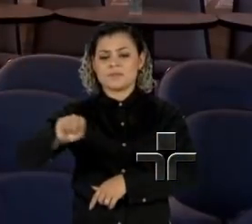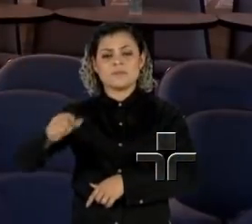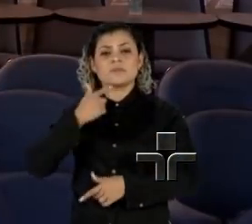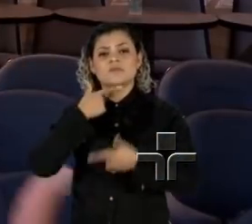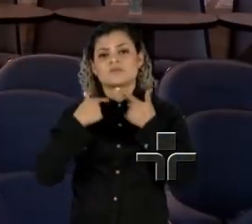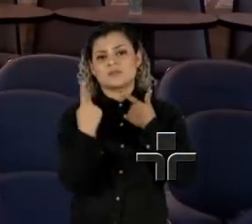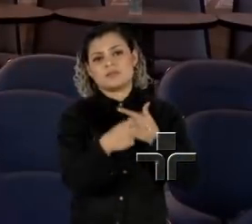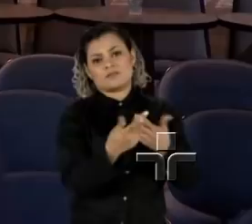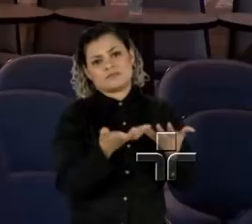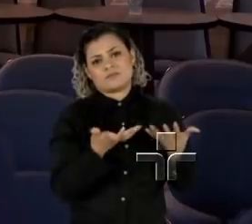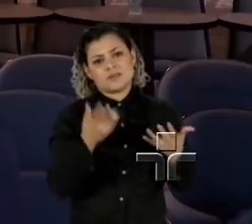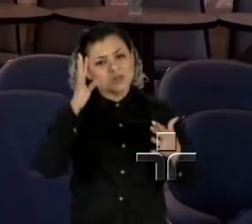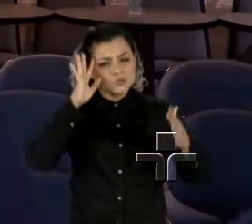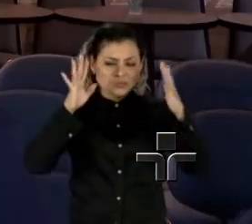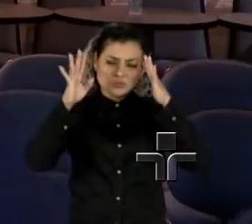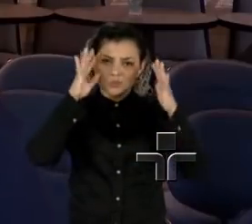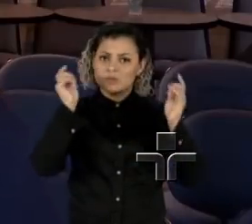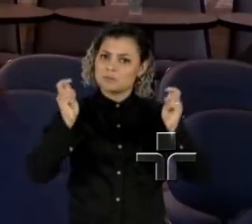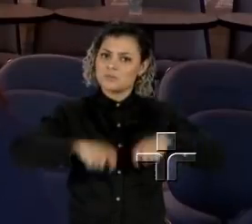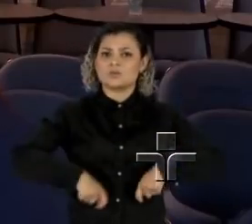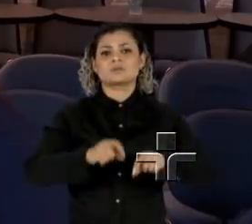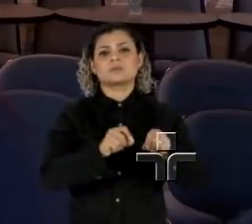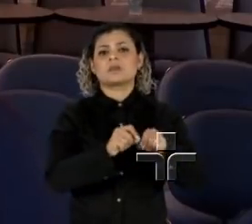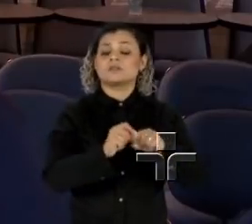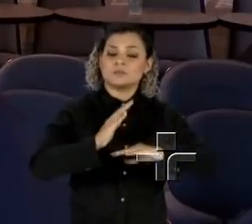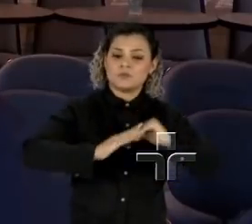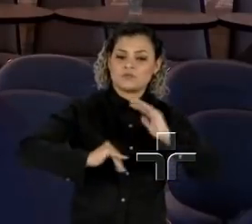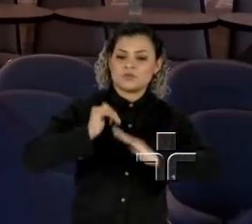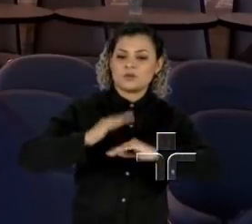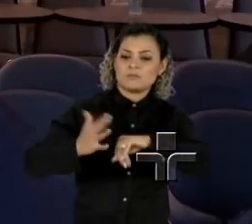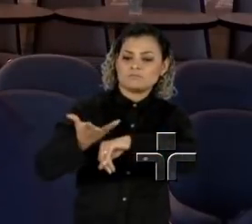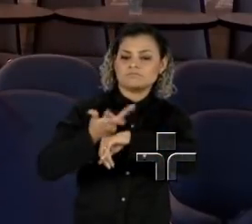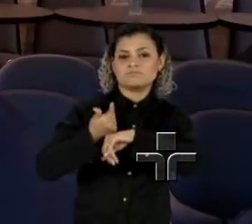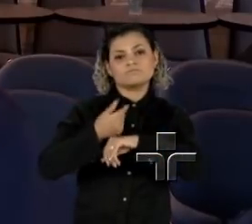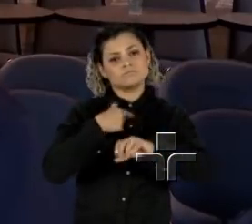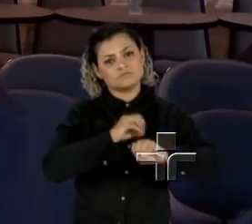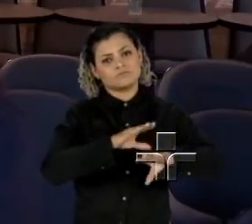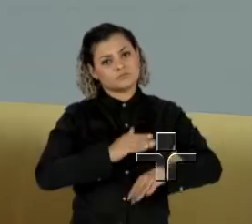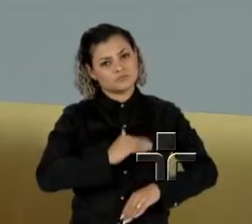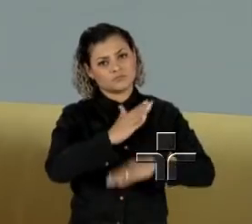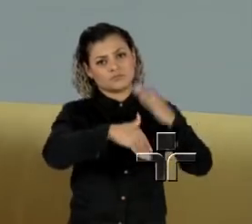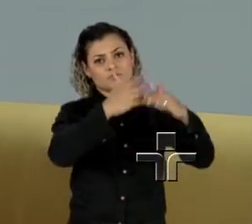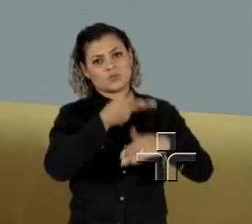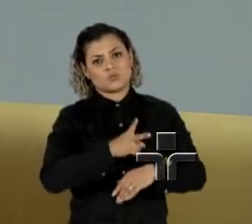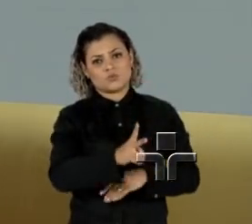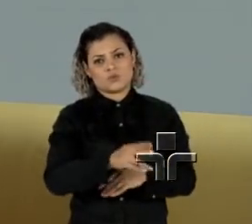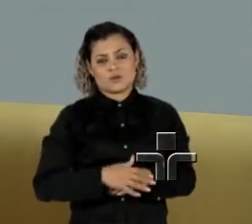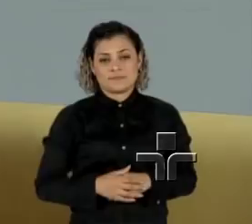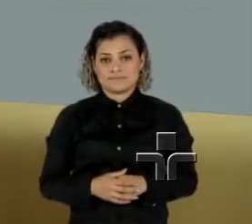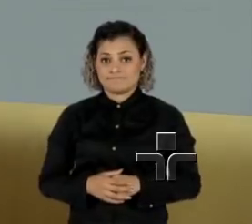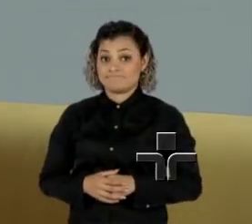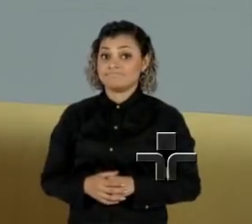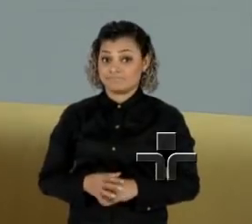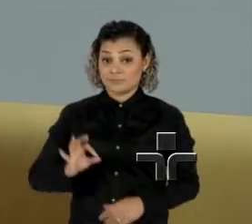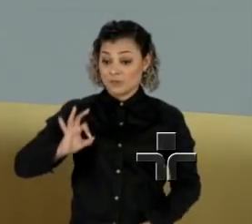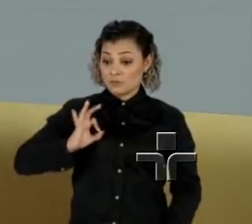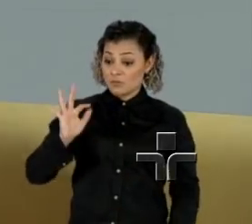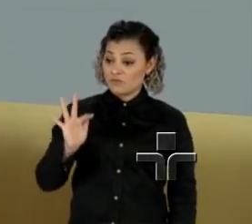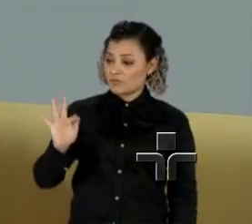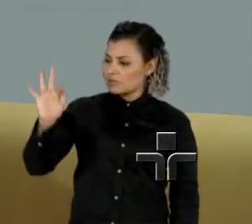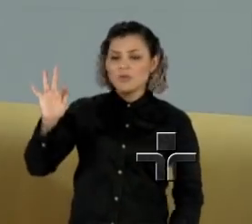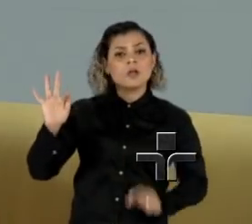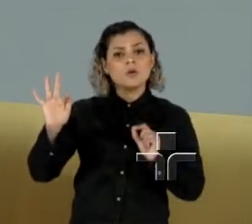têm interesse, e uma possibilidade de especialização e de seguir sua educação. A Polícia Federal